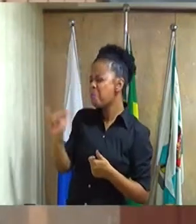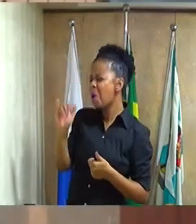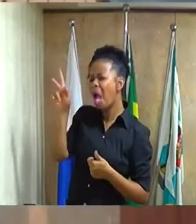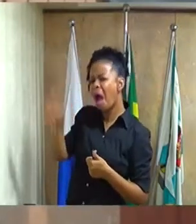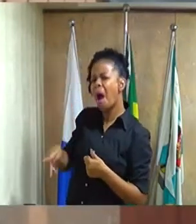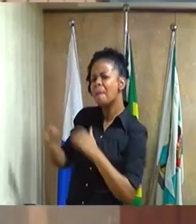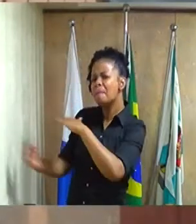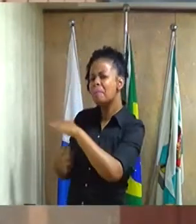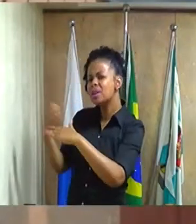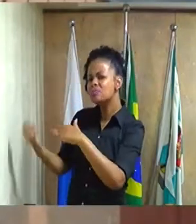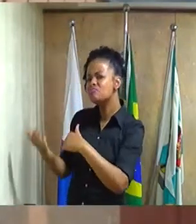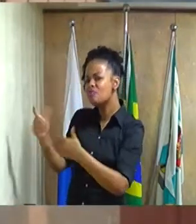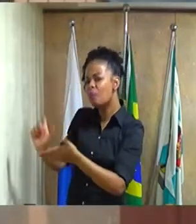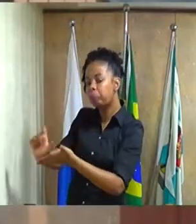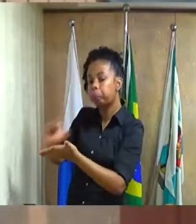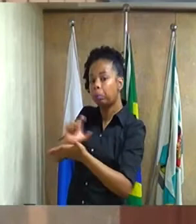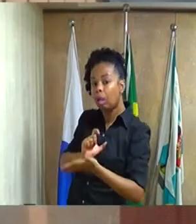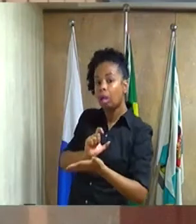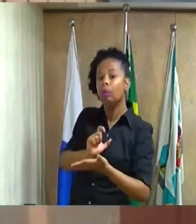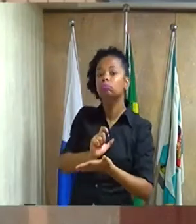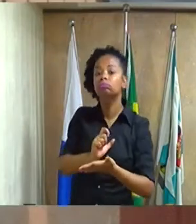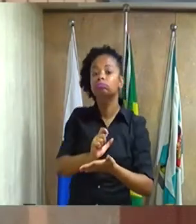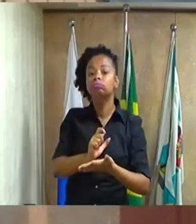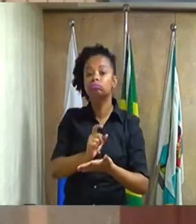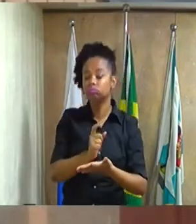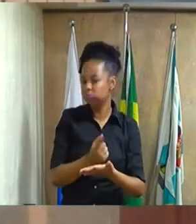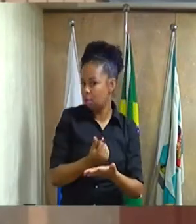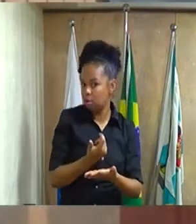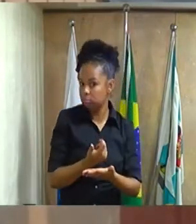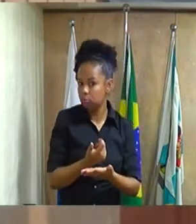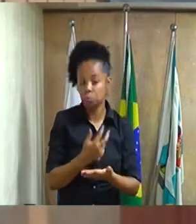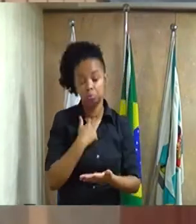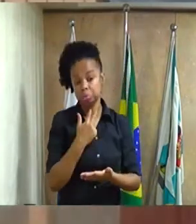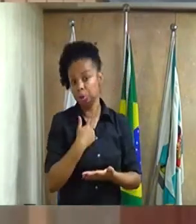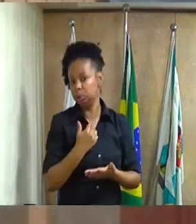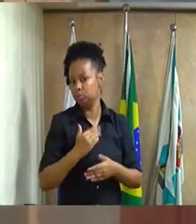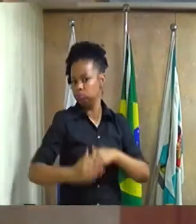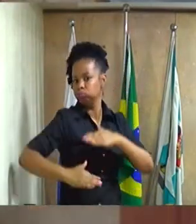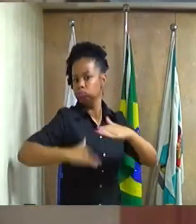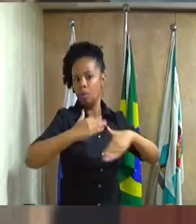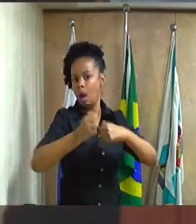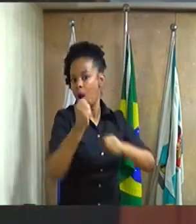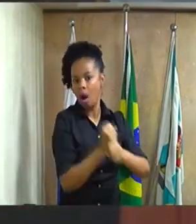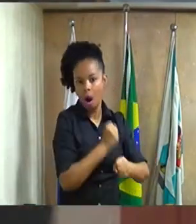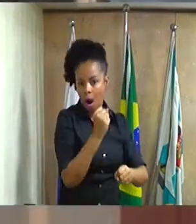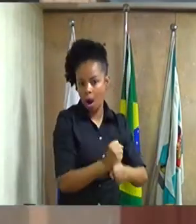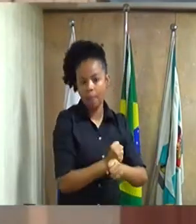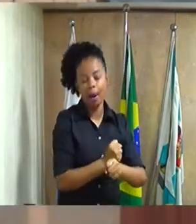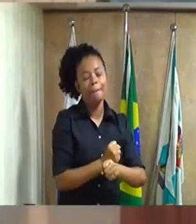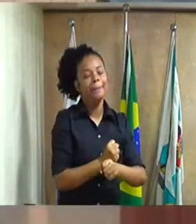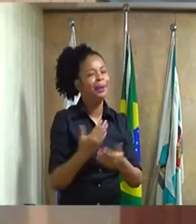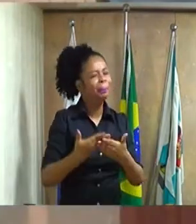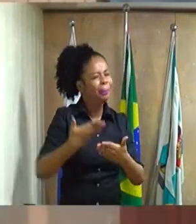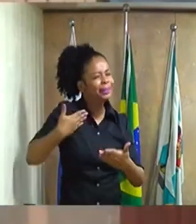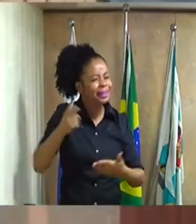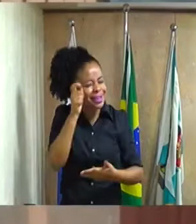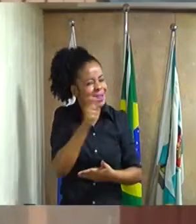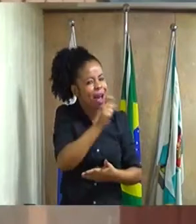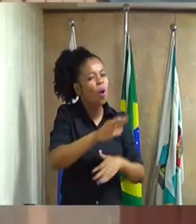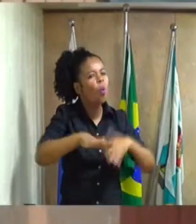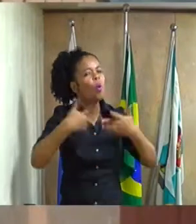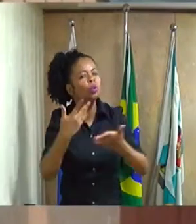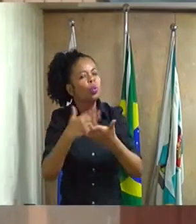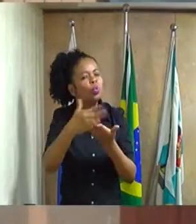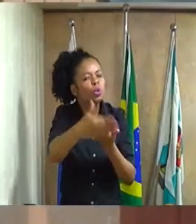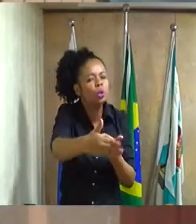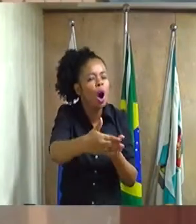enviasse o dinheiro para ele, as obras não andariam. E para nós, o que interessava naquele momento, quando começou a obra, era que